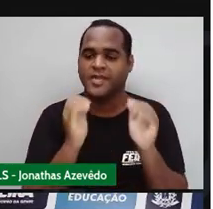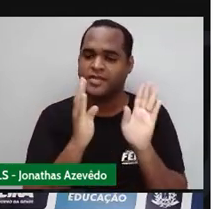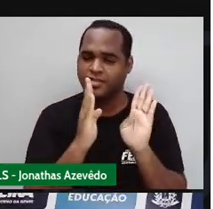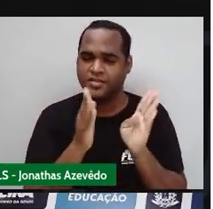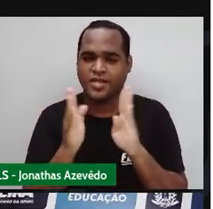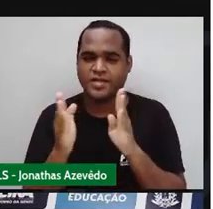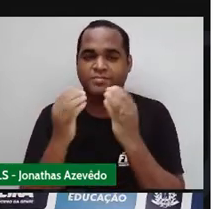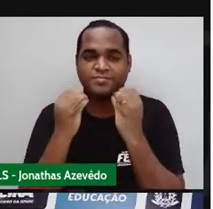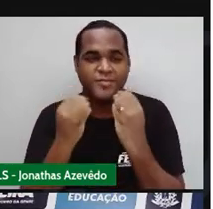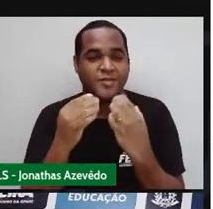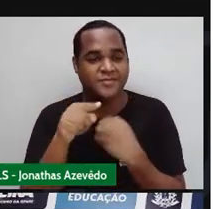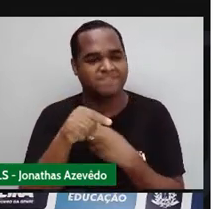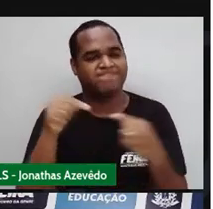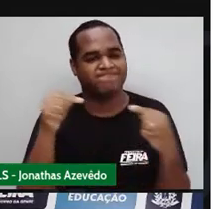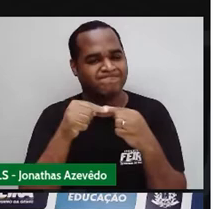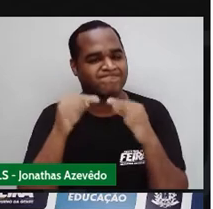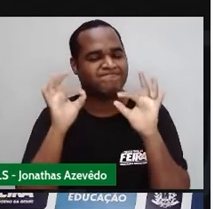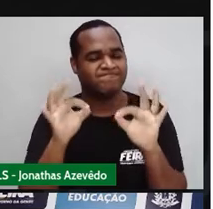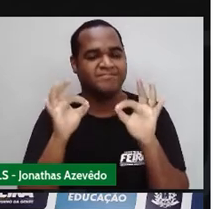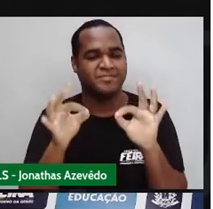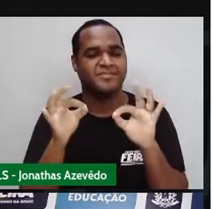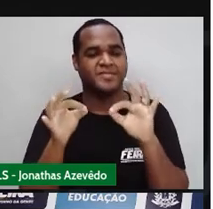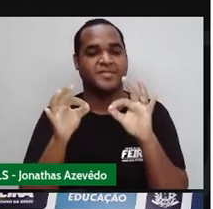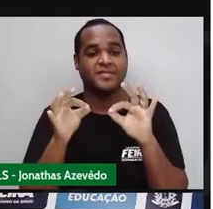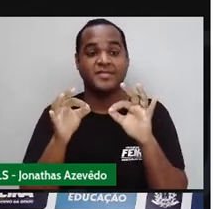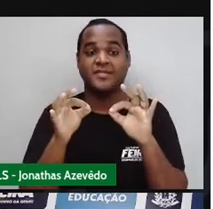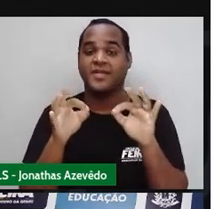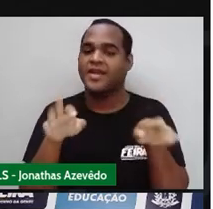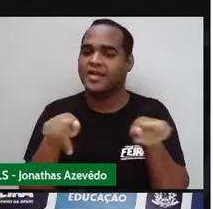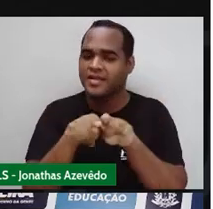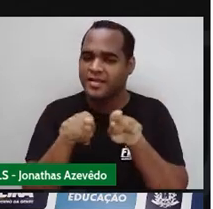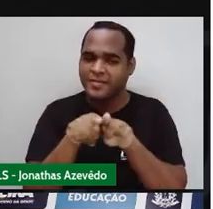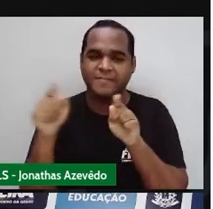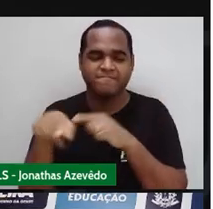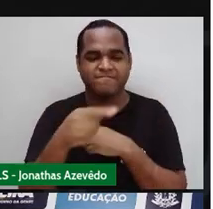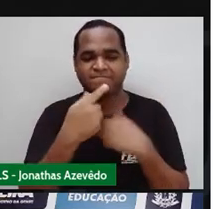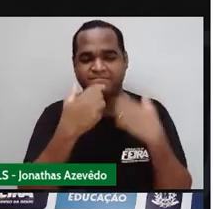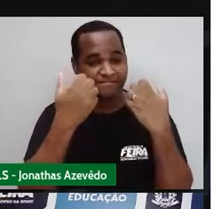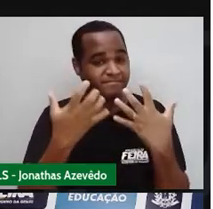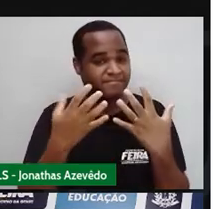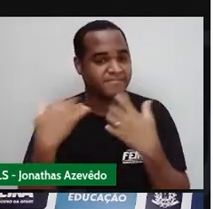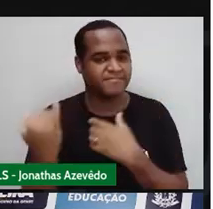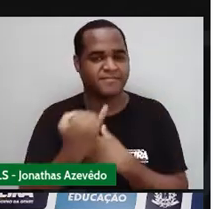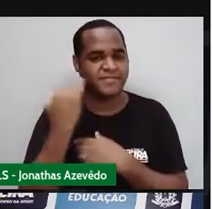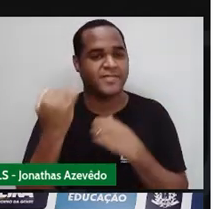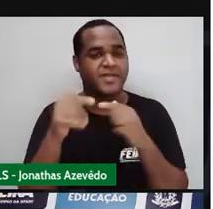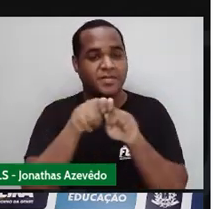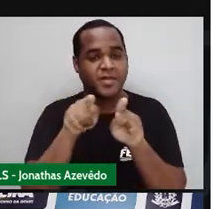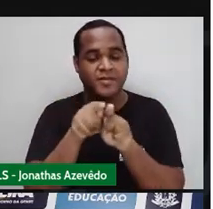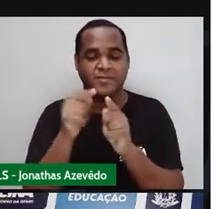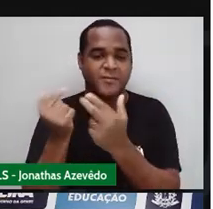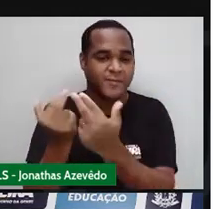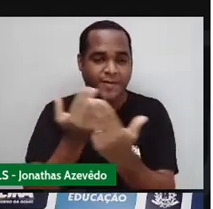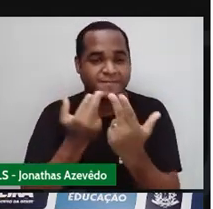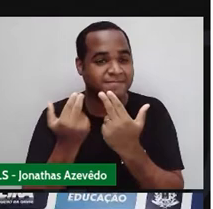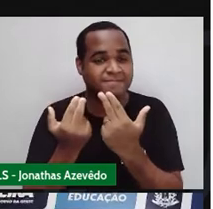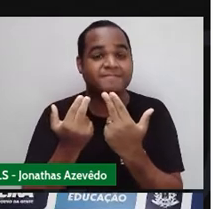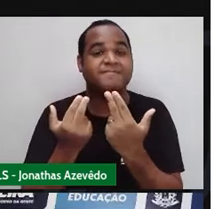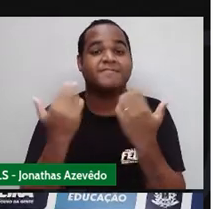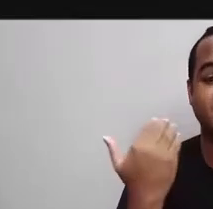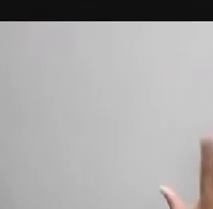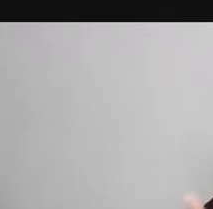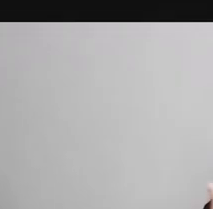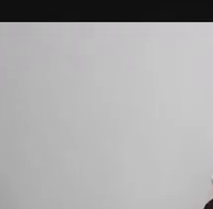é. Disso eu tenho certeza. Mas tenho também muita certeza de que será para você, tá bom? Então vamos fazer assim,